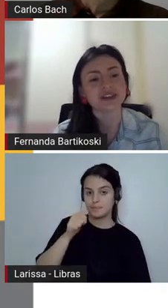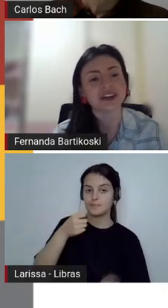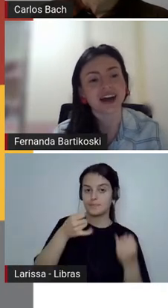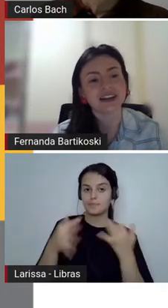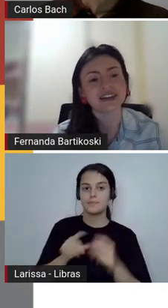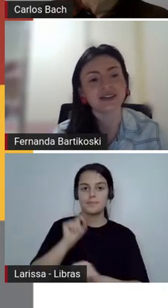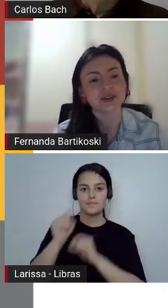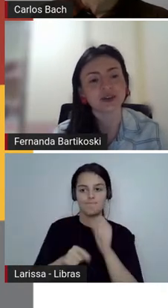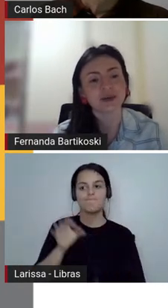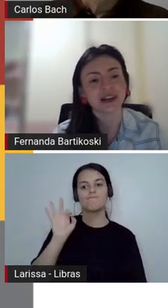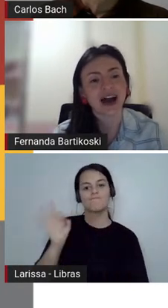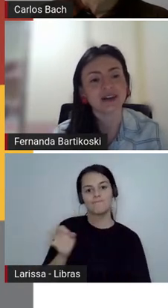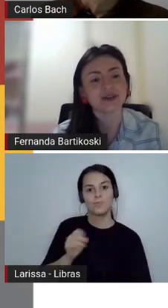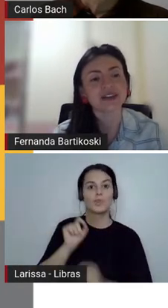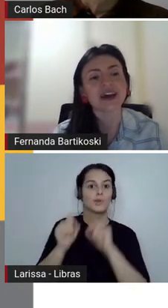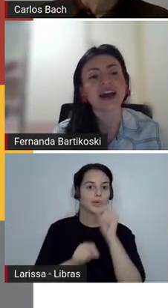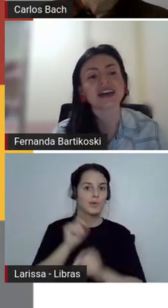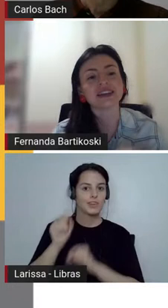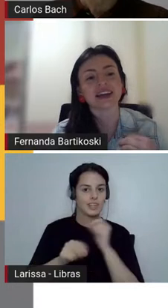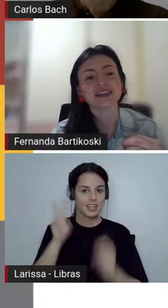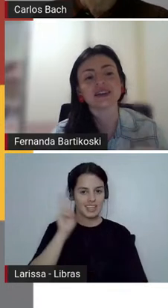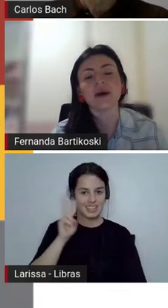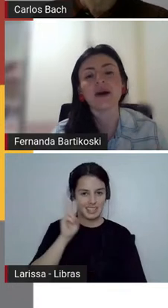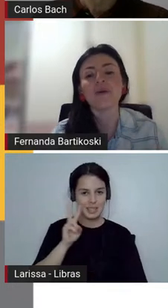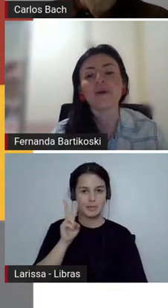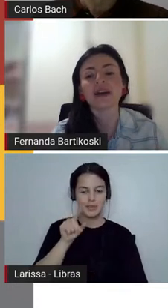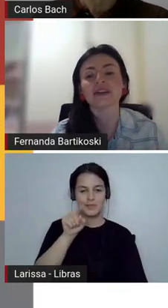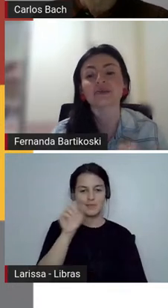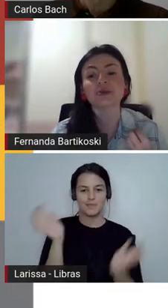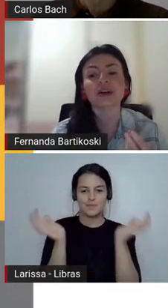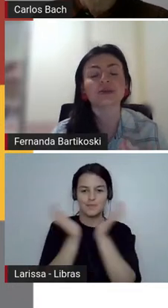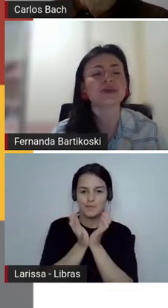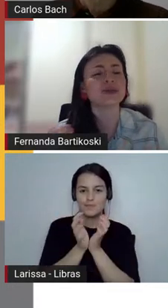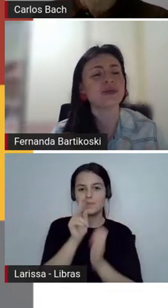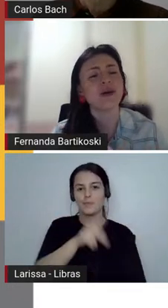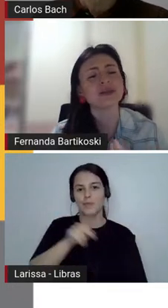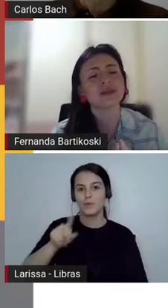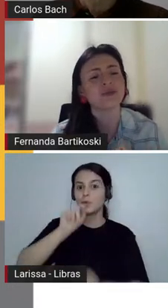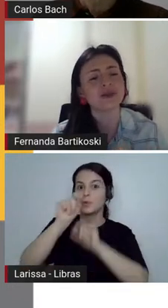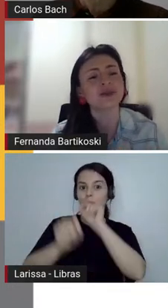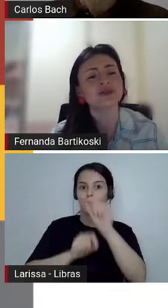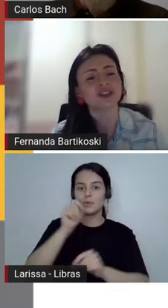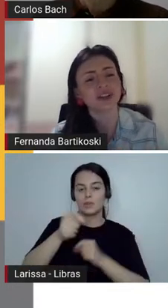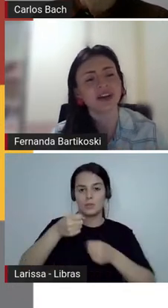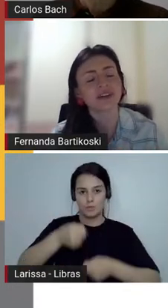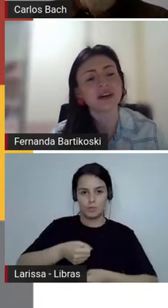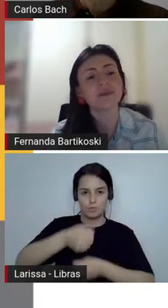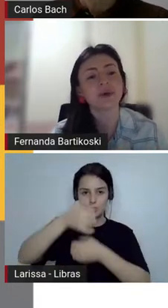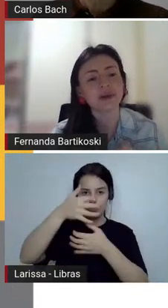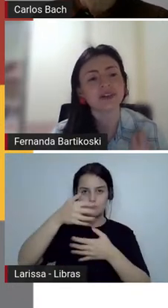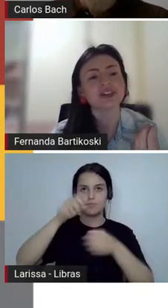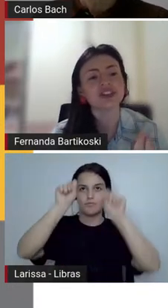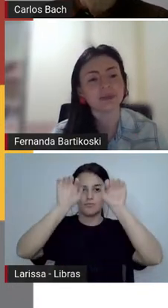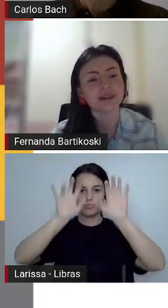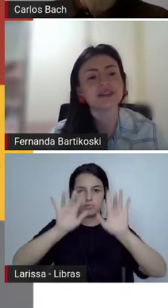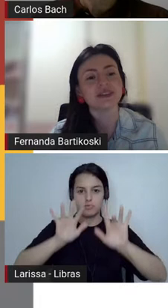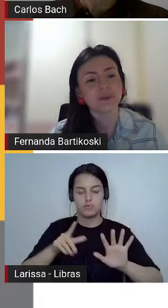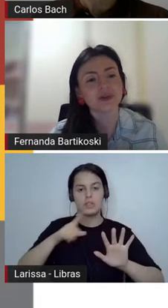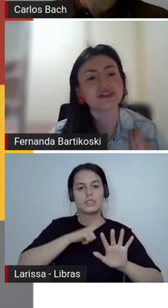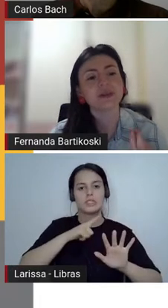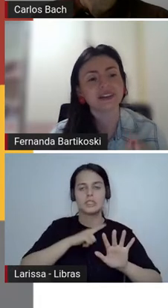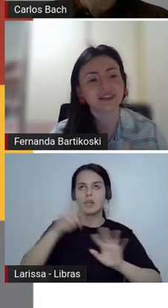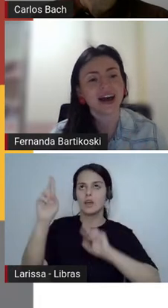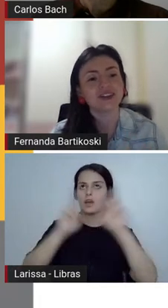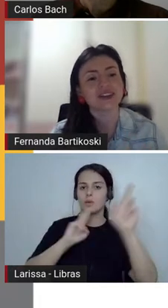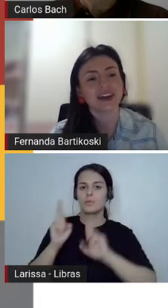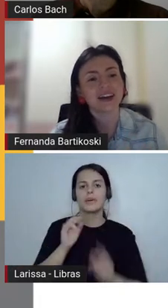vocês nos trazem nos formulários, essa questão, ah, como é que meus alunos não gostam muito de ler, bom, então a gente está pensando